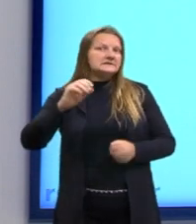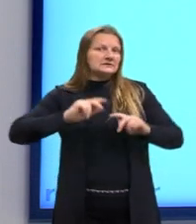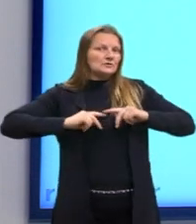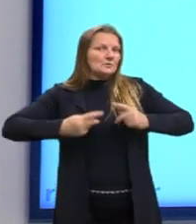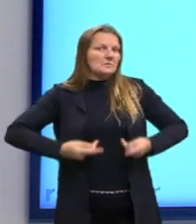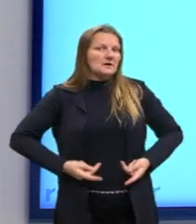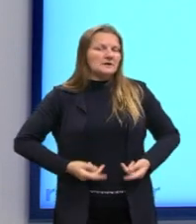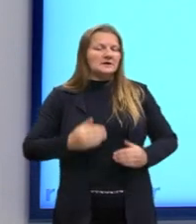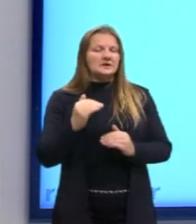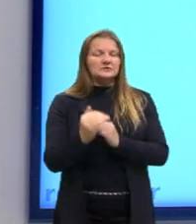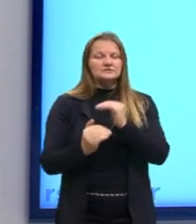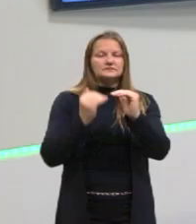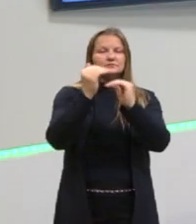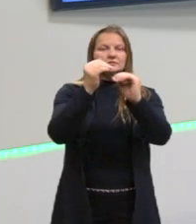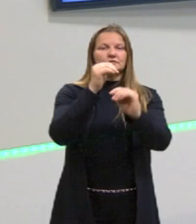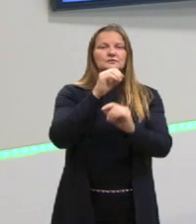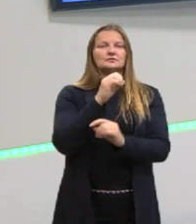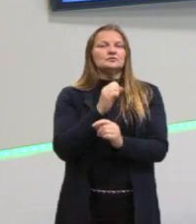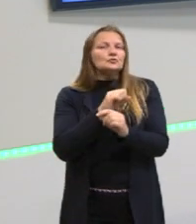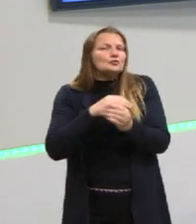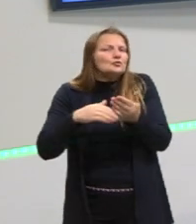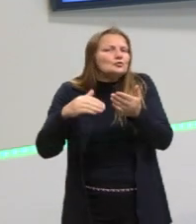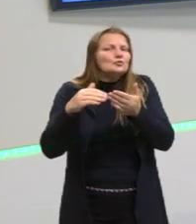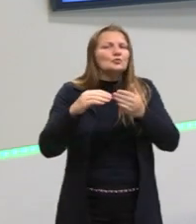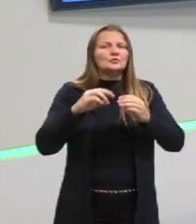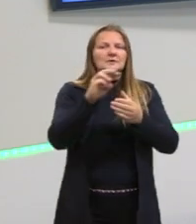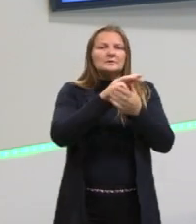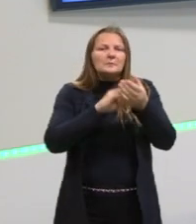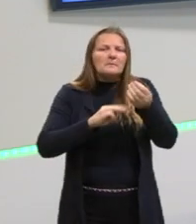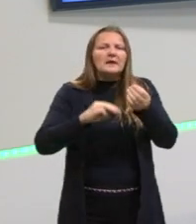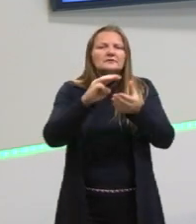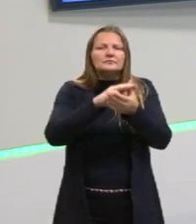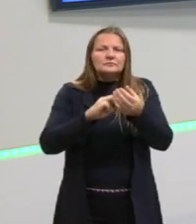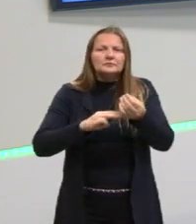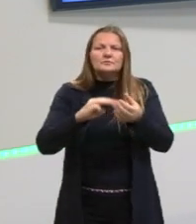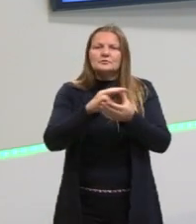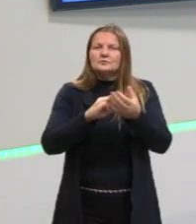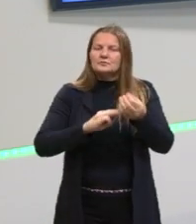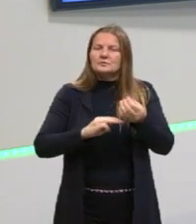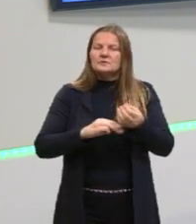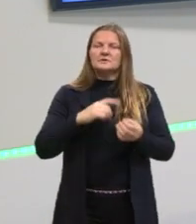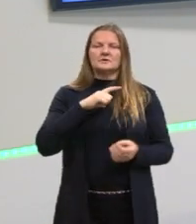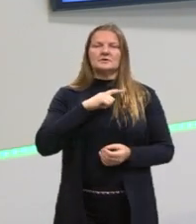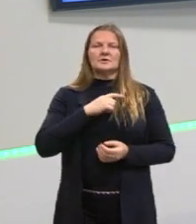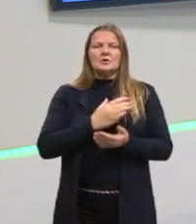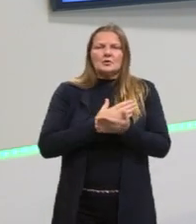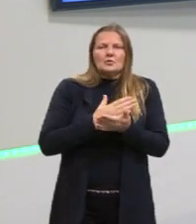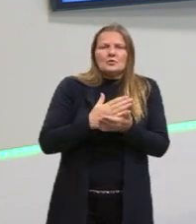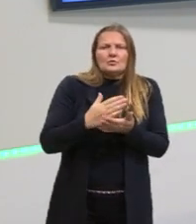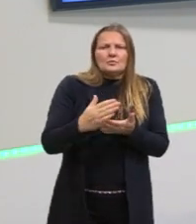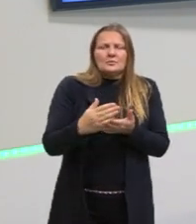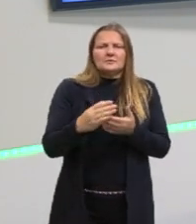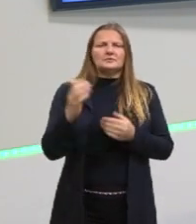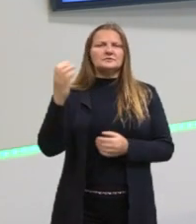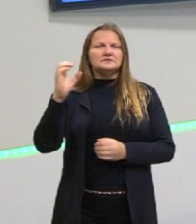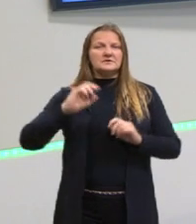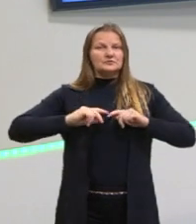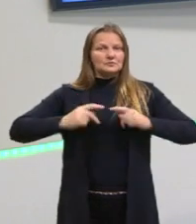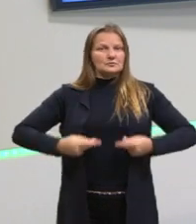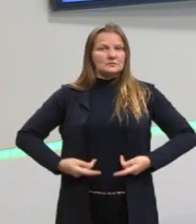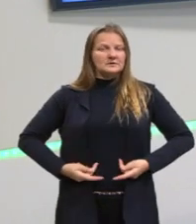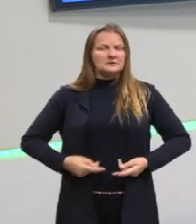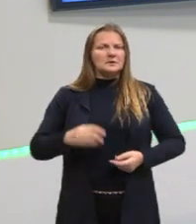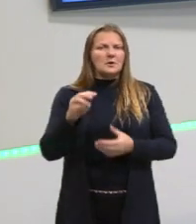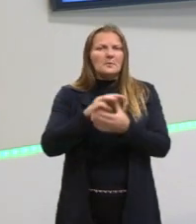desenvolvimento das ciências humanas, que também tem o método, tem seus métodos e no início a ciência humana usava os métodos